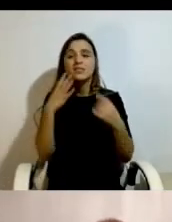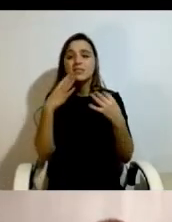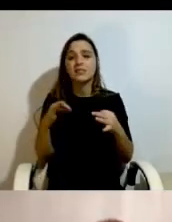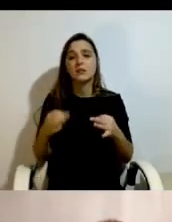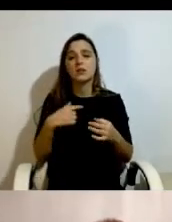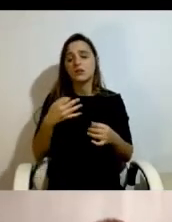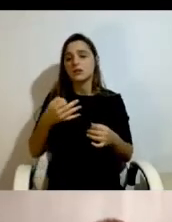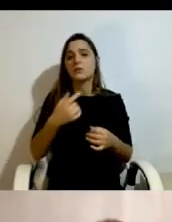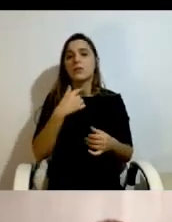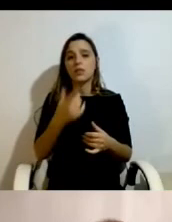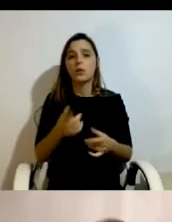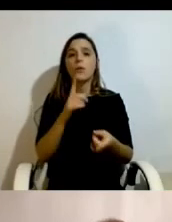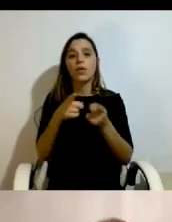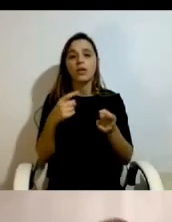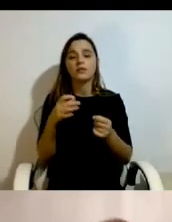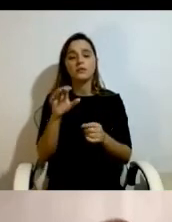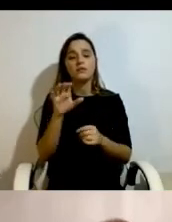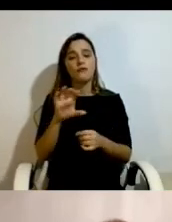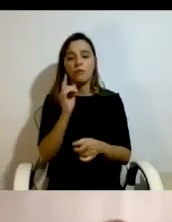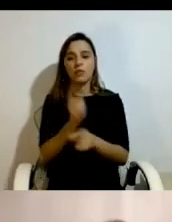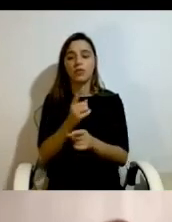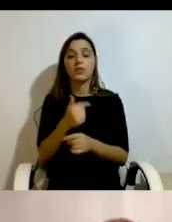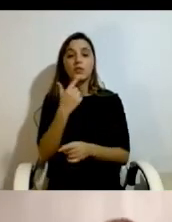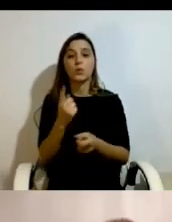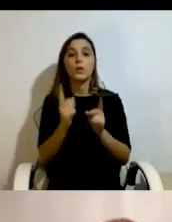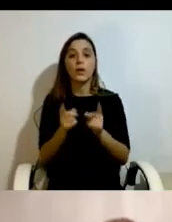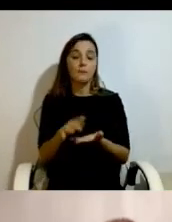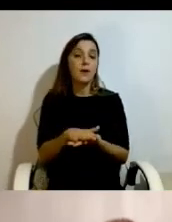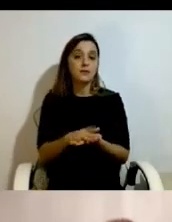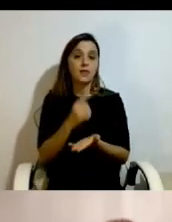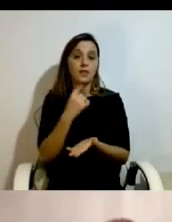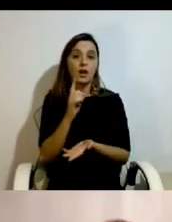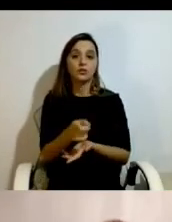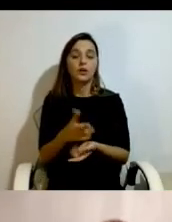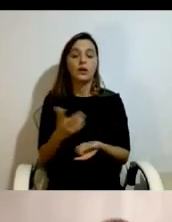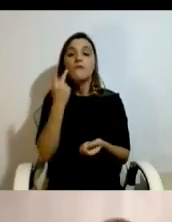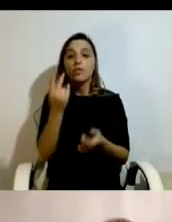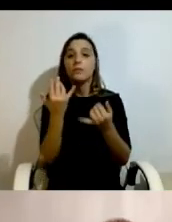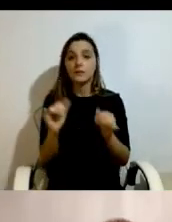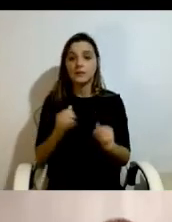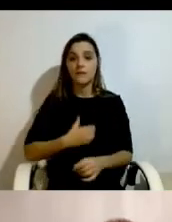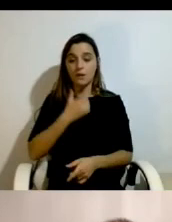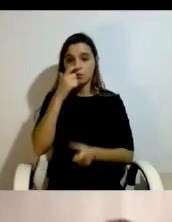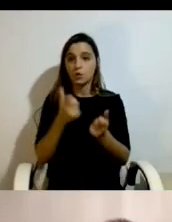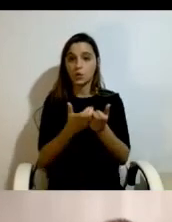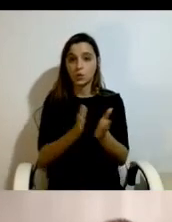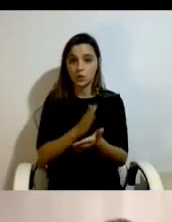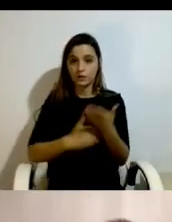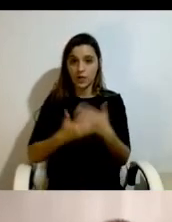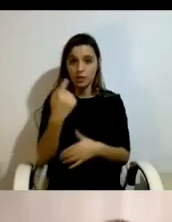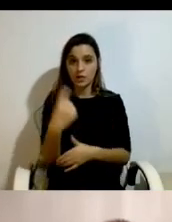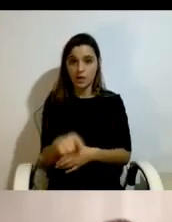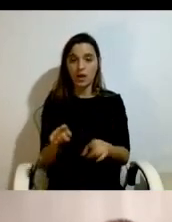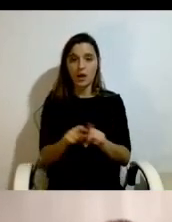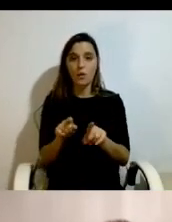do Colin Barnes e do Geoff Mercer, que diz basicamente que a vida independente significa que todas as pessoas com deficiência tenham a mesma